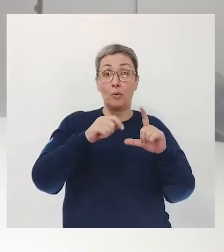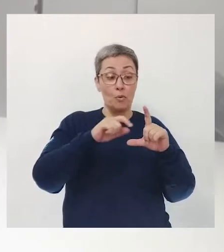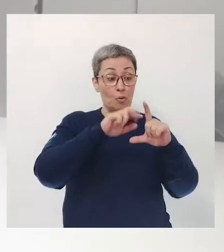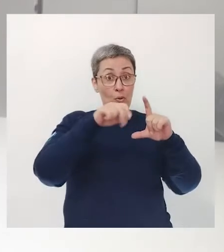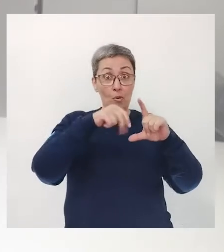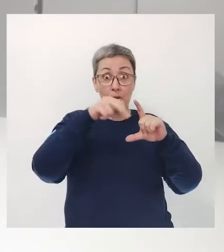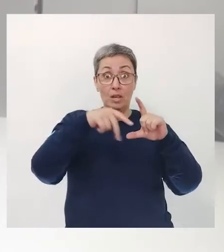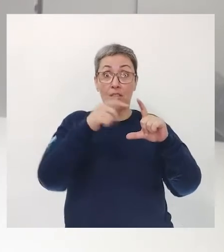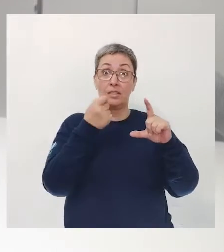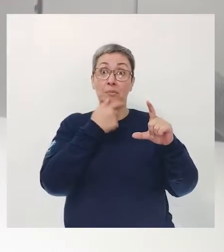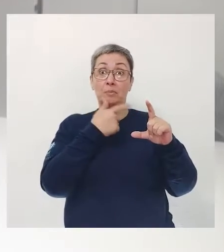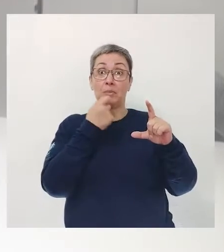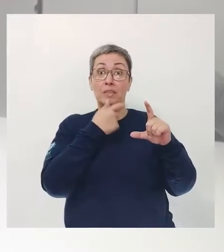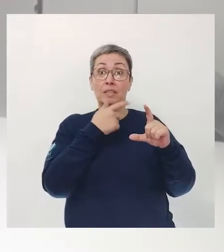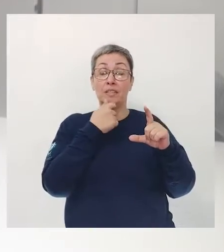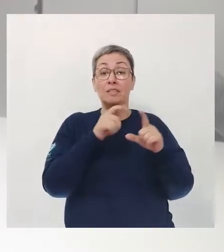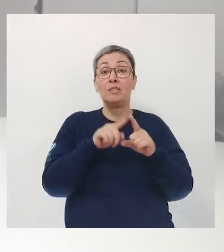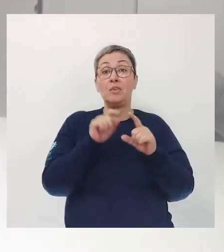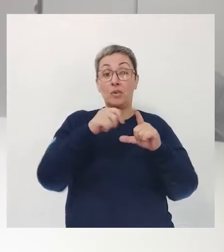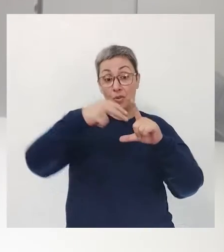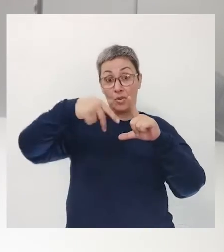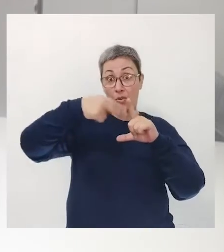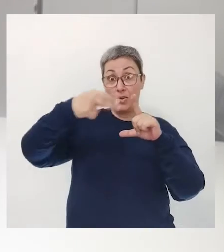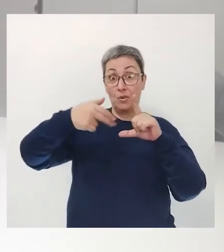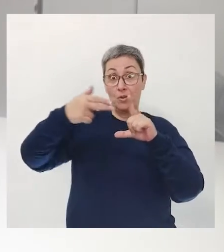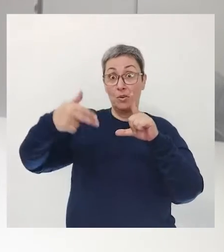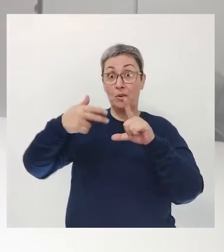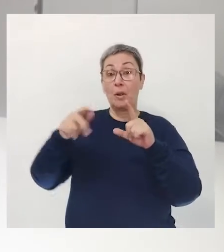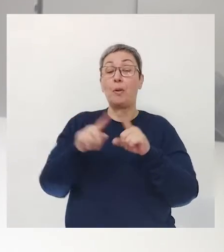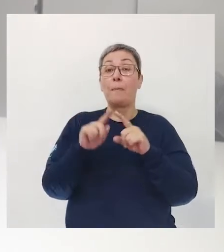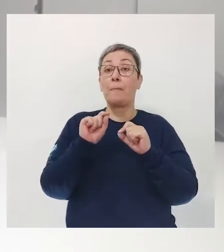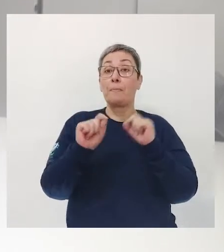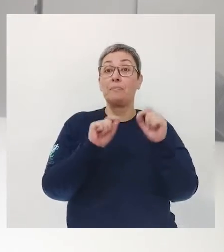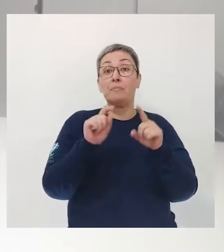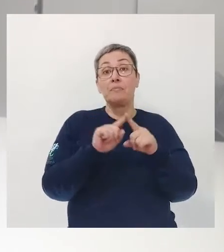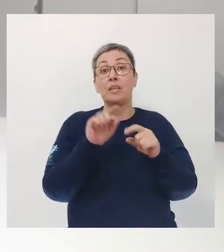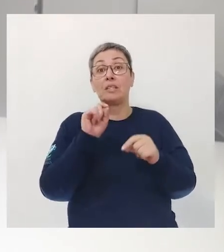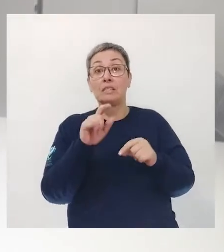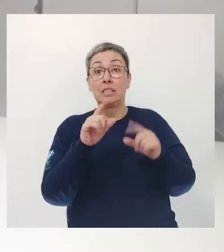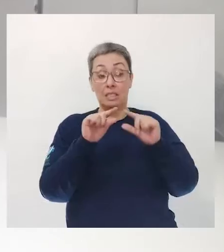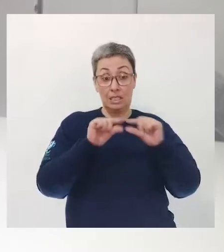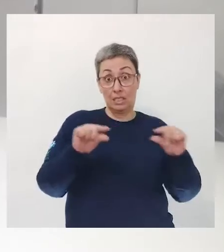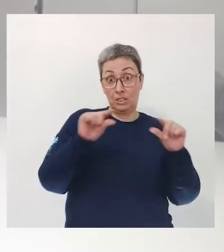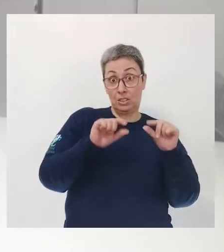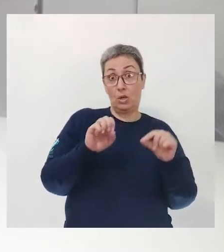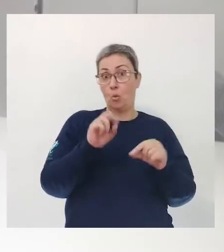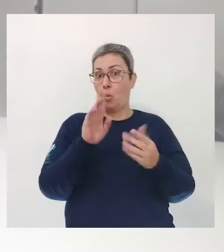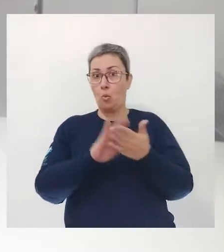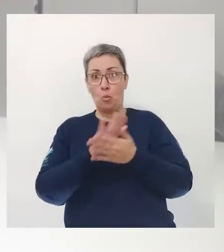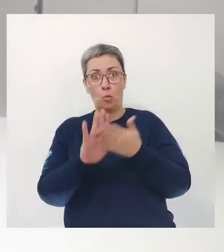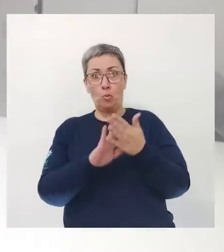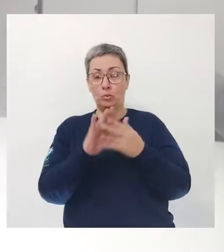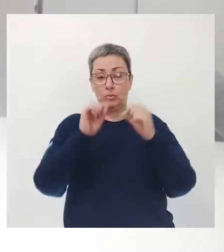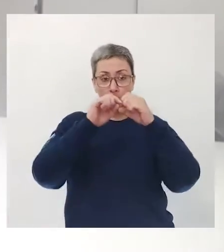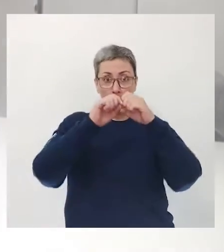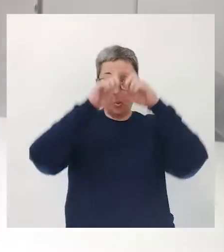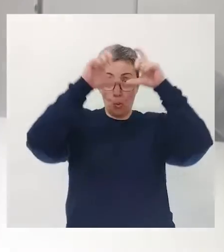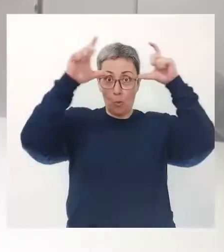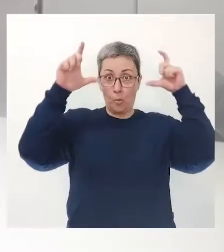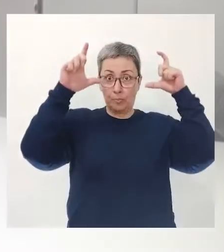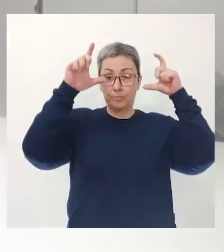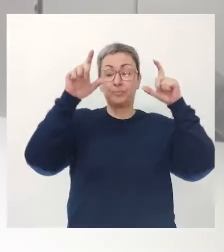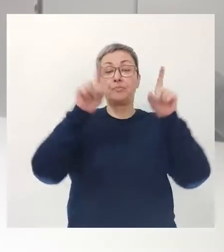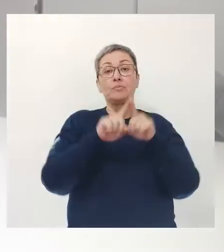desenho humorístico. Um desenho humorístico com ou sem legenda ou balão,